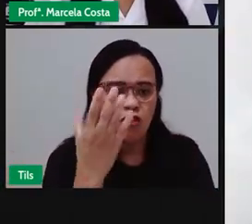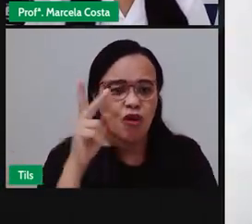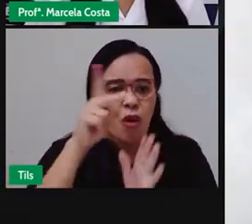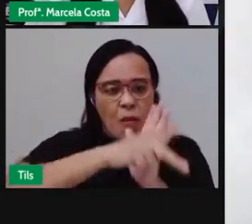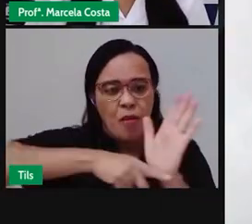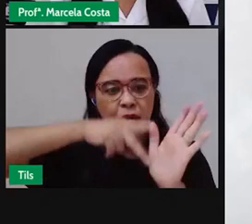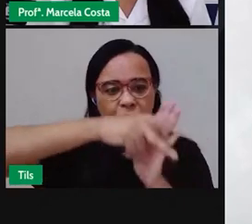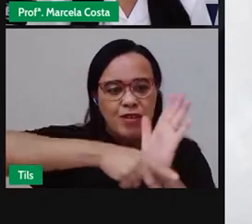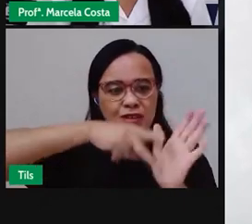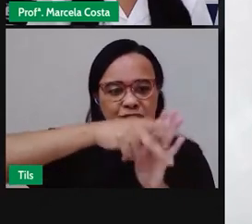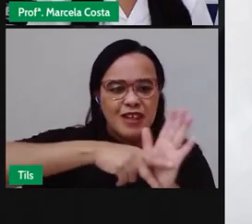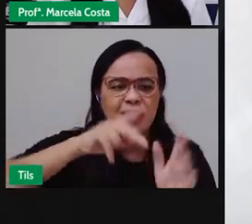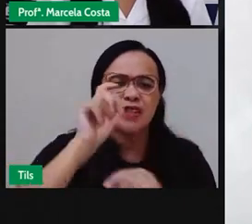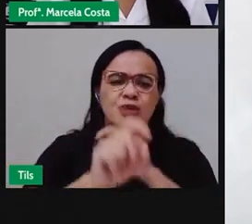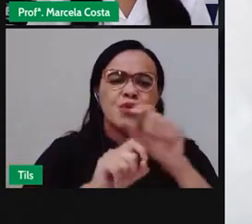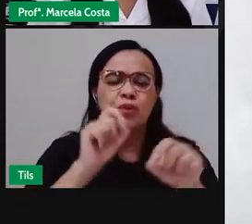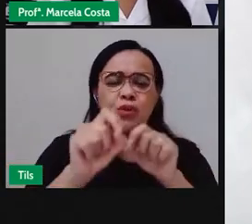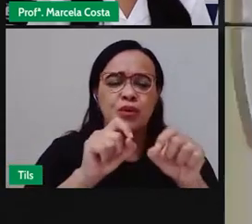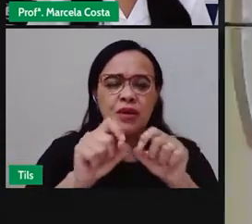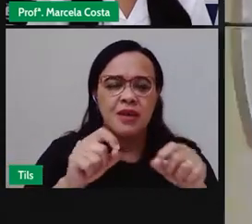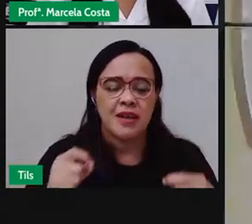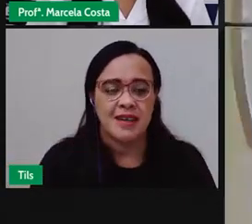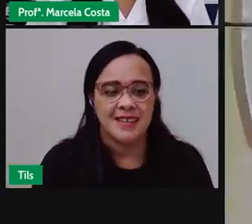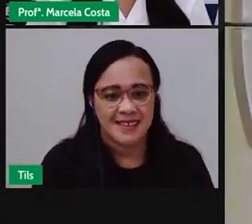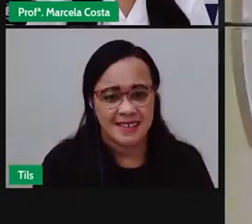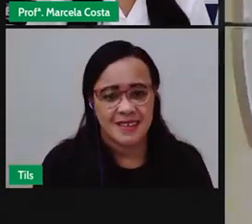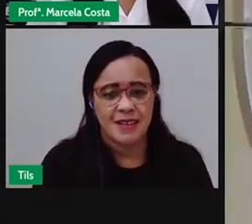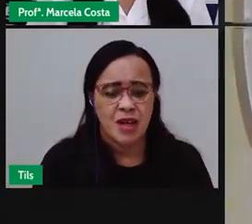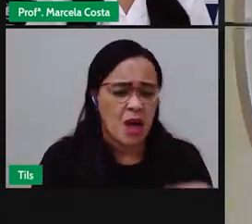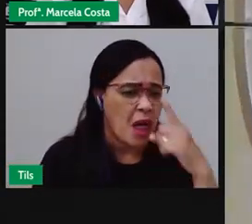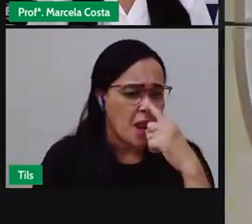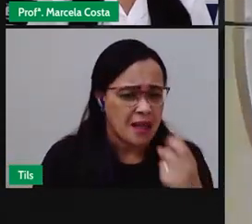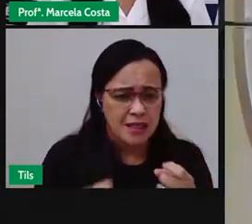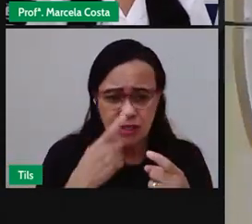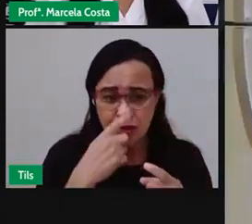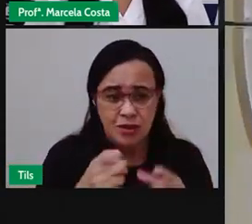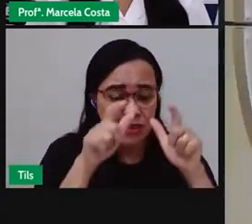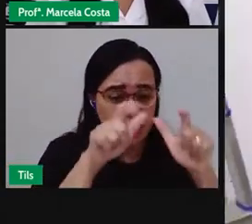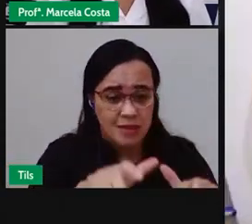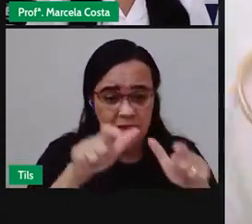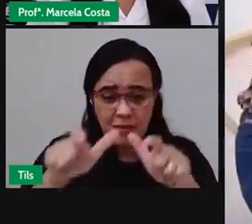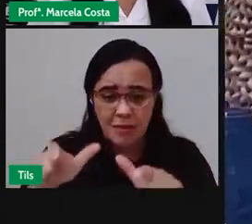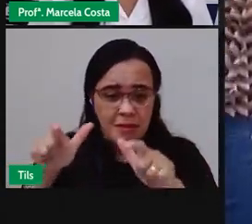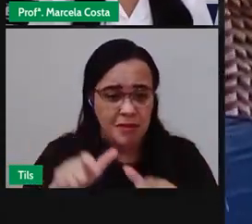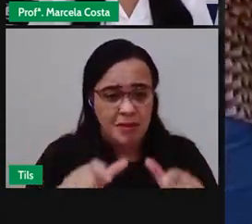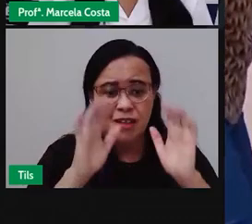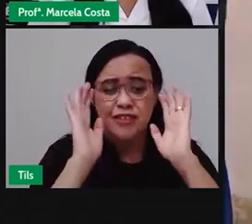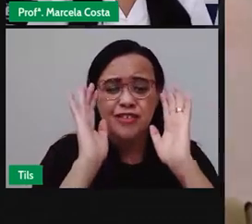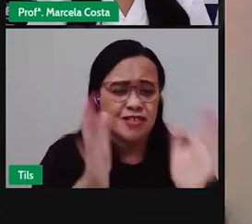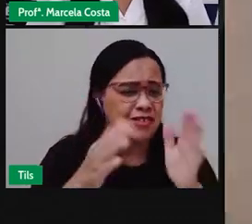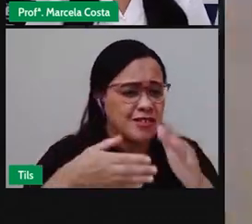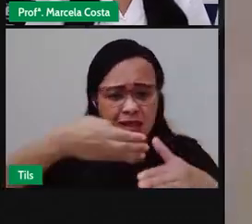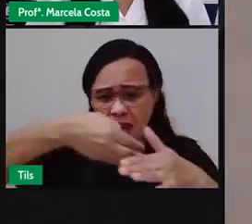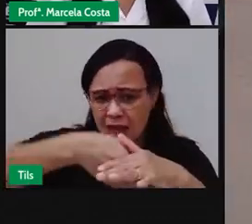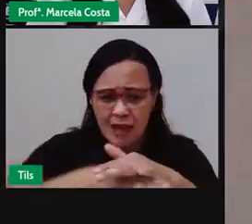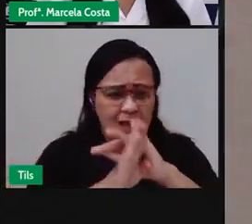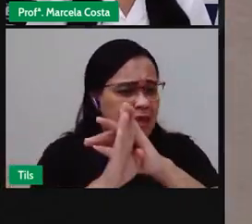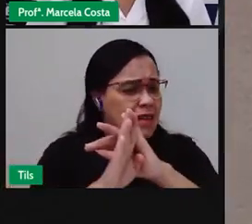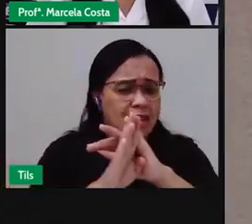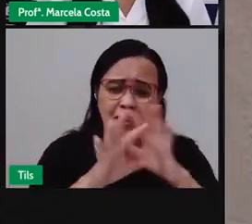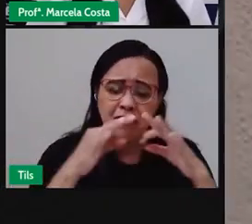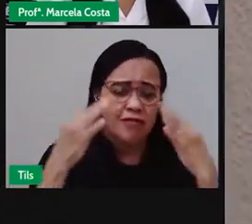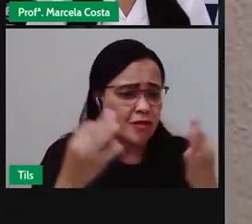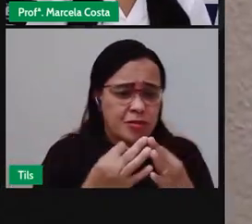Na casa da Renata separar o lixo é uma rotina. O que sobra dos alimentos é colocado